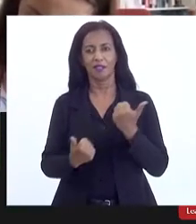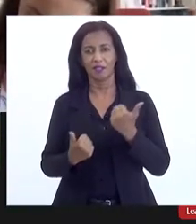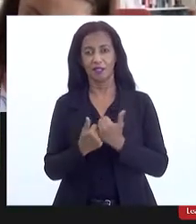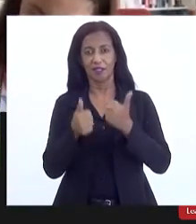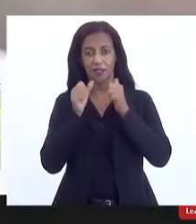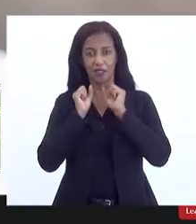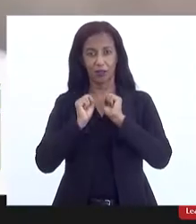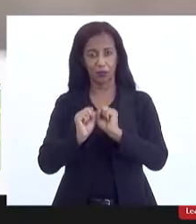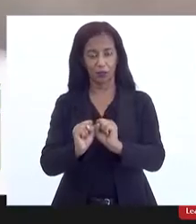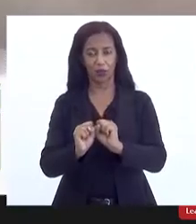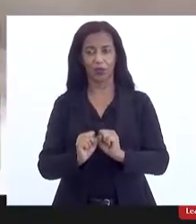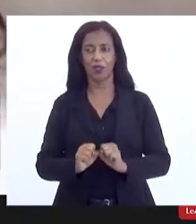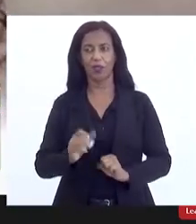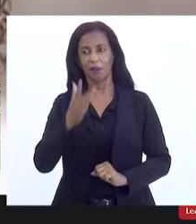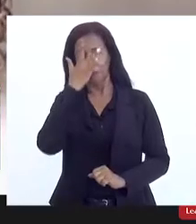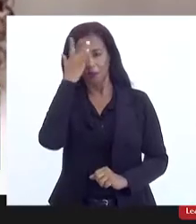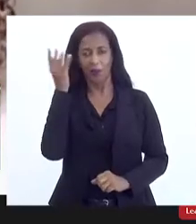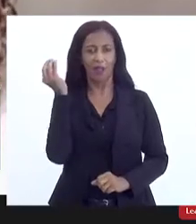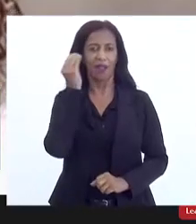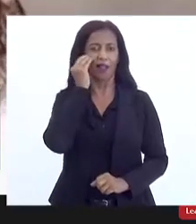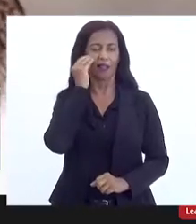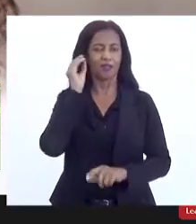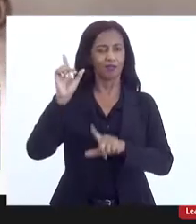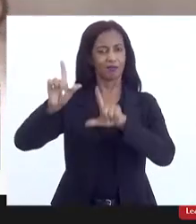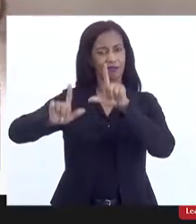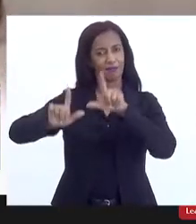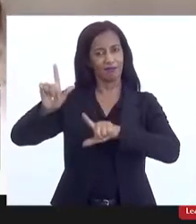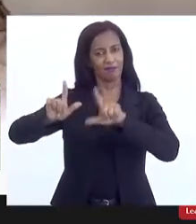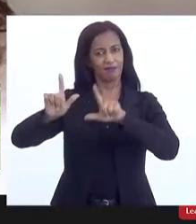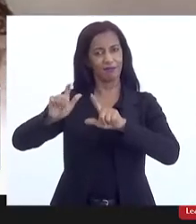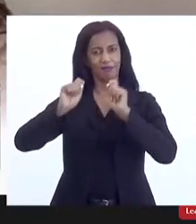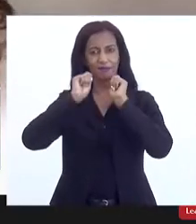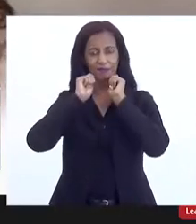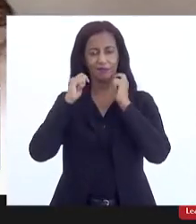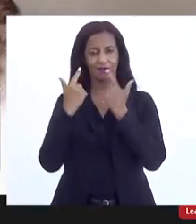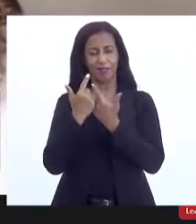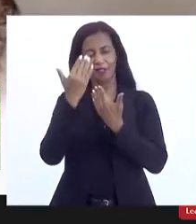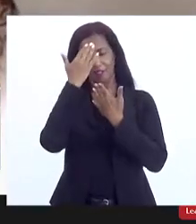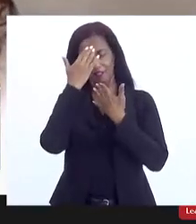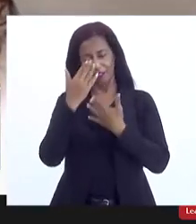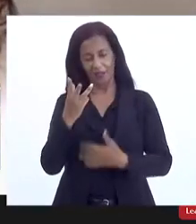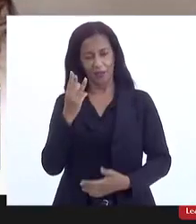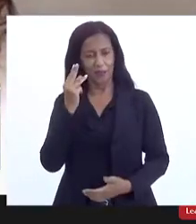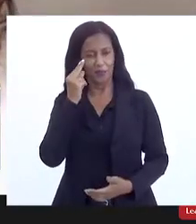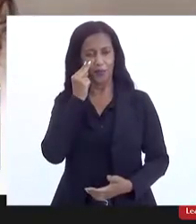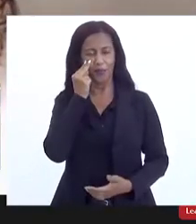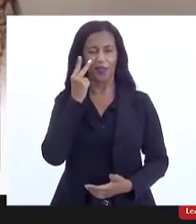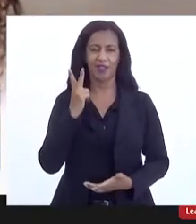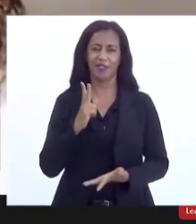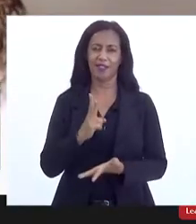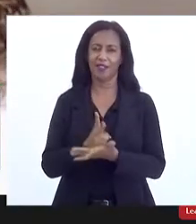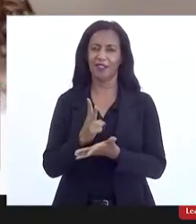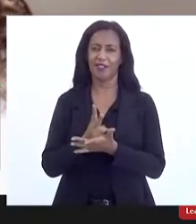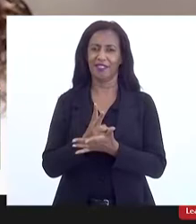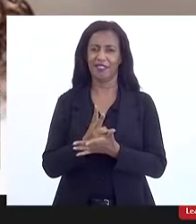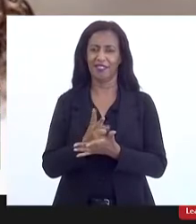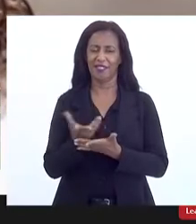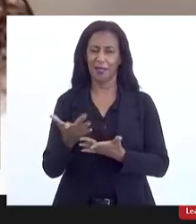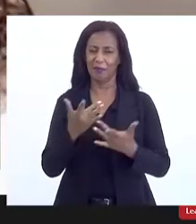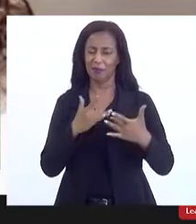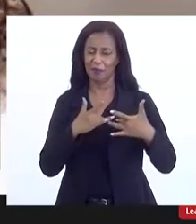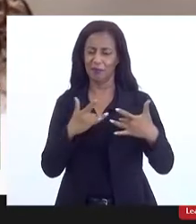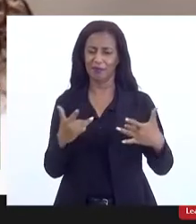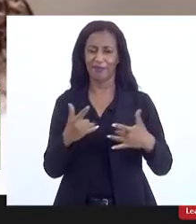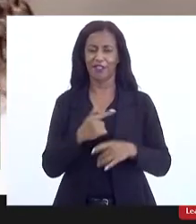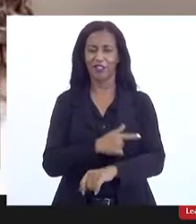a todos que nos assistem pela TV Alerje. Agradeço, deputada Mônica, sempre uma atuação cordial e